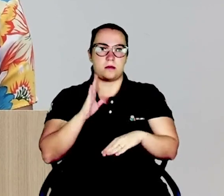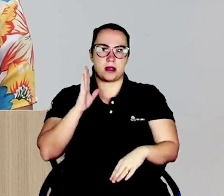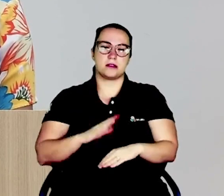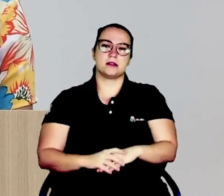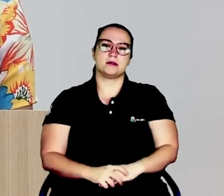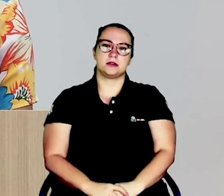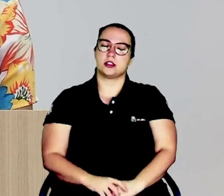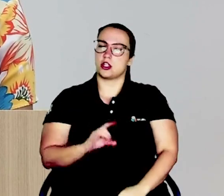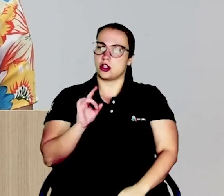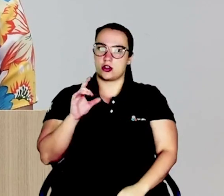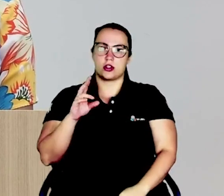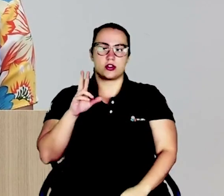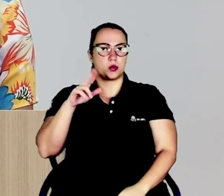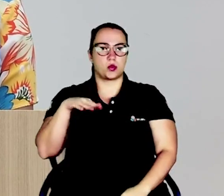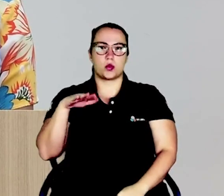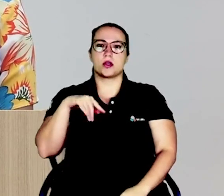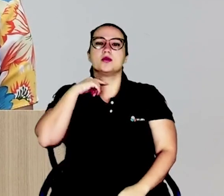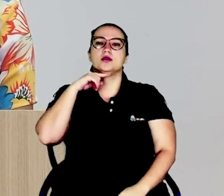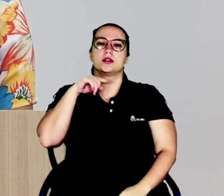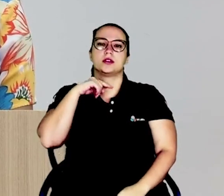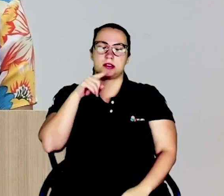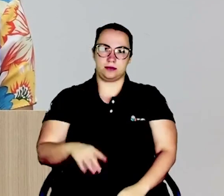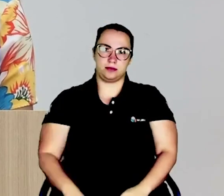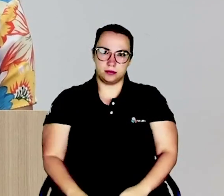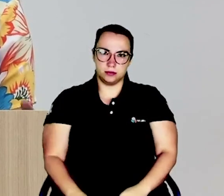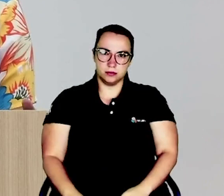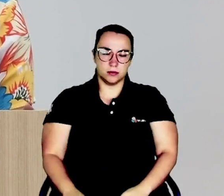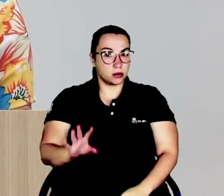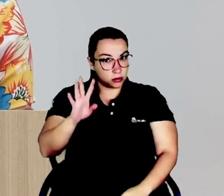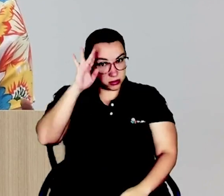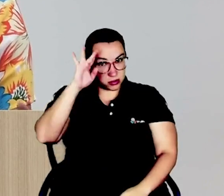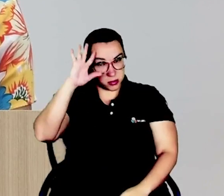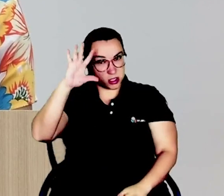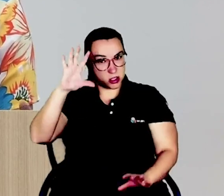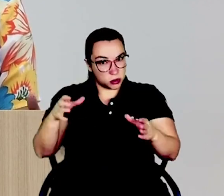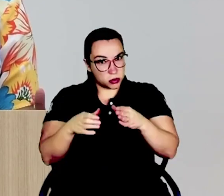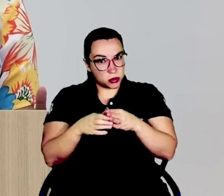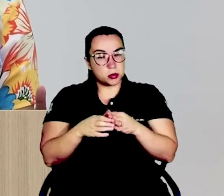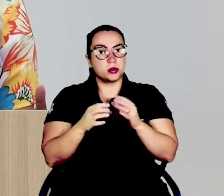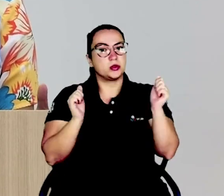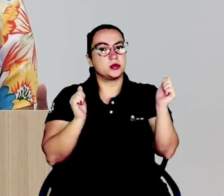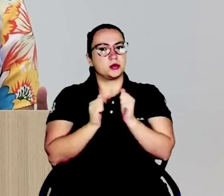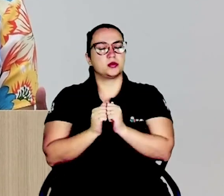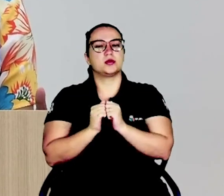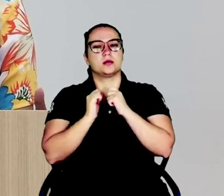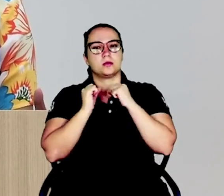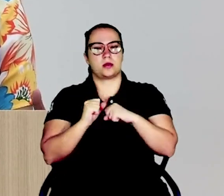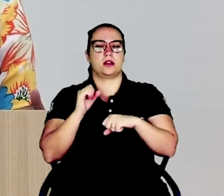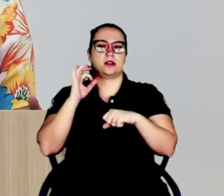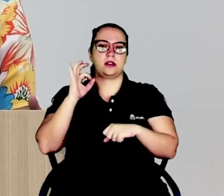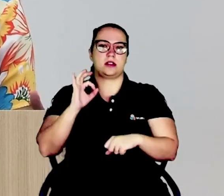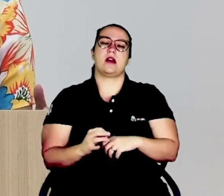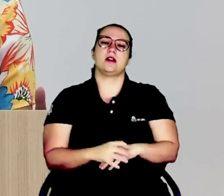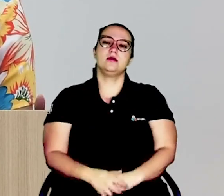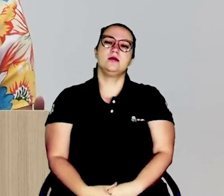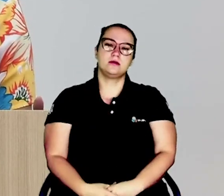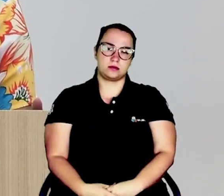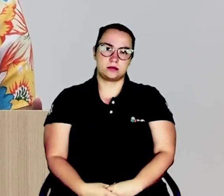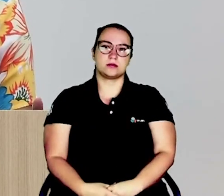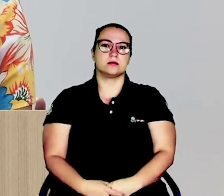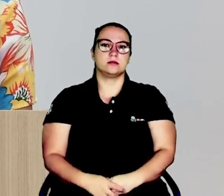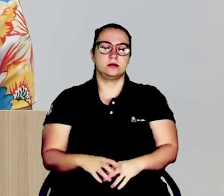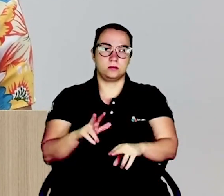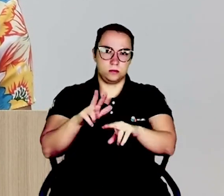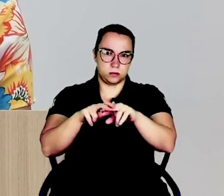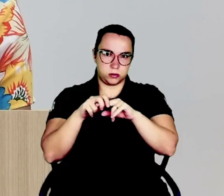Sozinhos a gente não faz nada. Quando nós pensamos no coletivo e pensamos juntos, as coisas podem dar mais certo. E é por isso